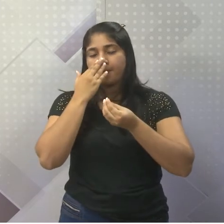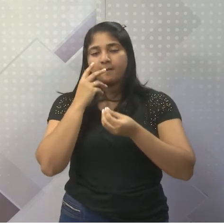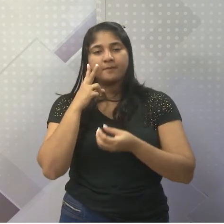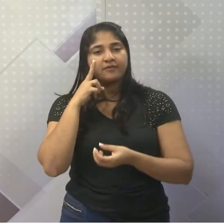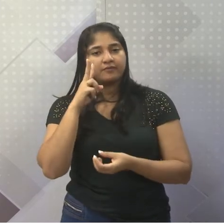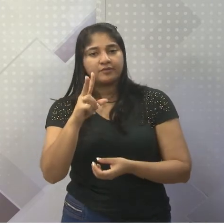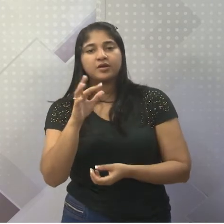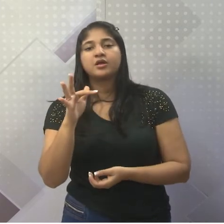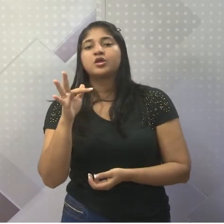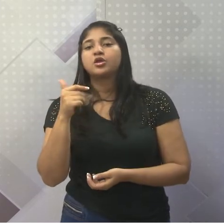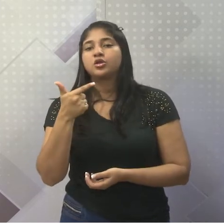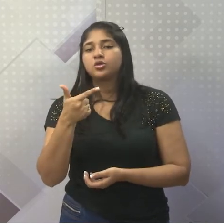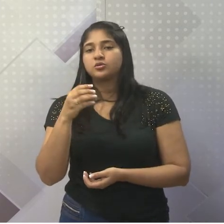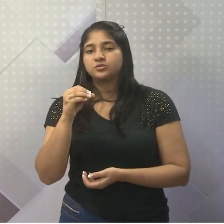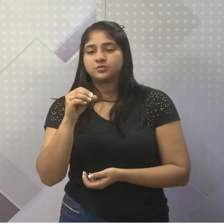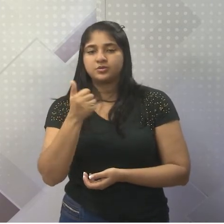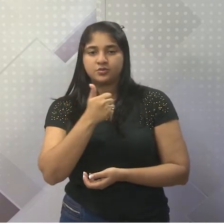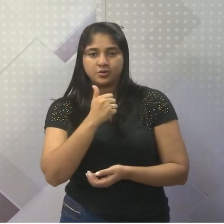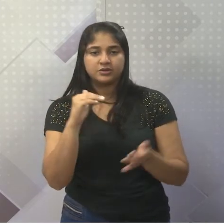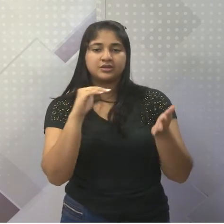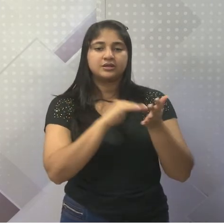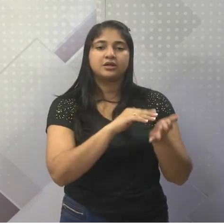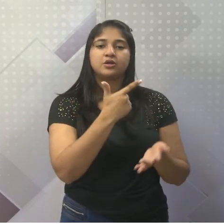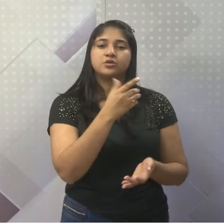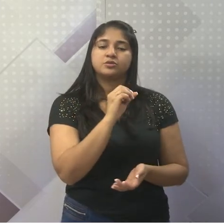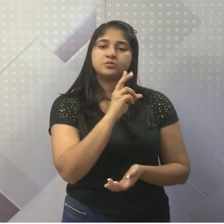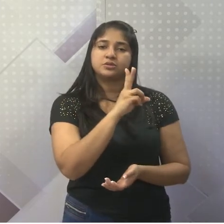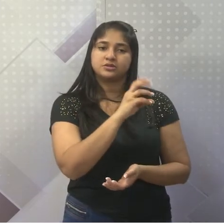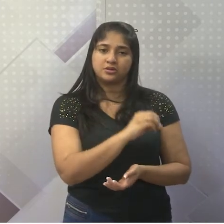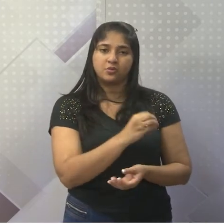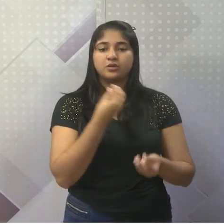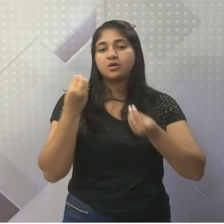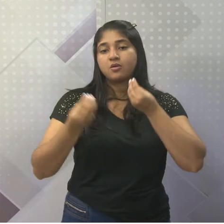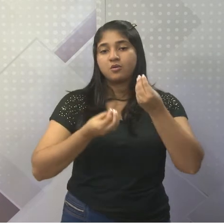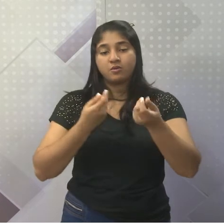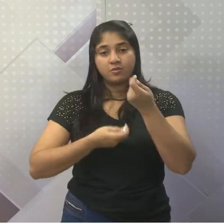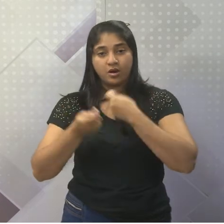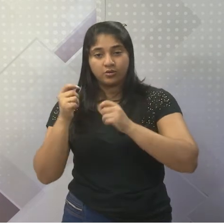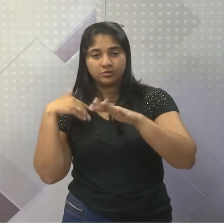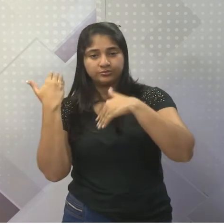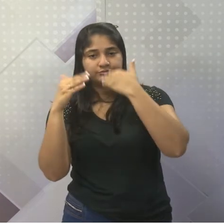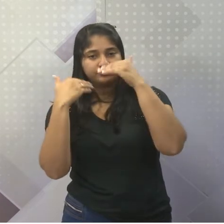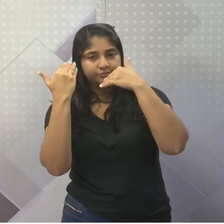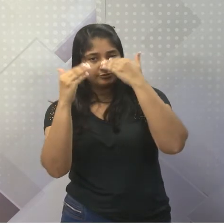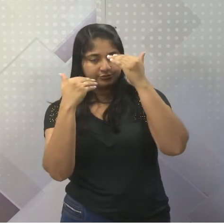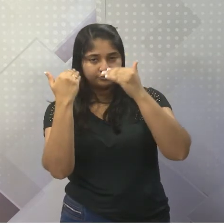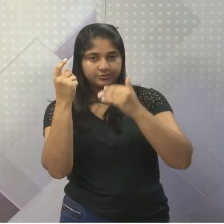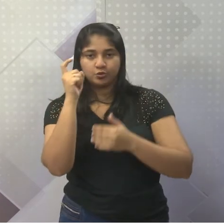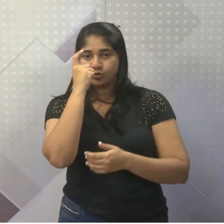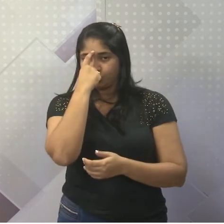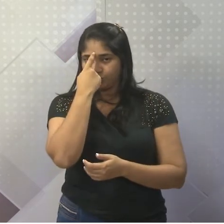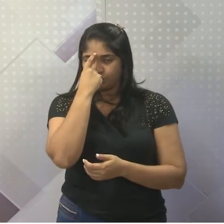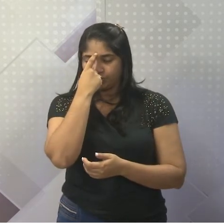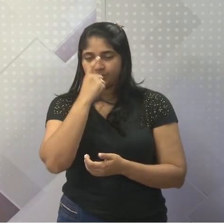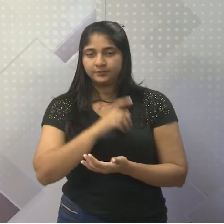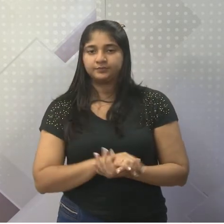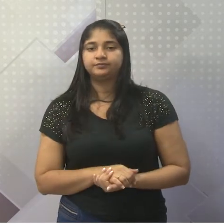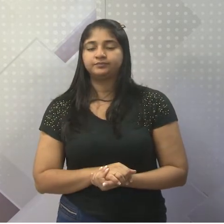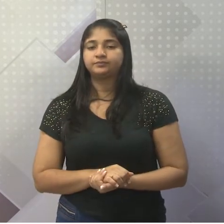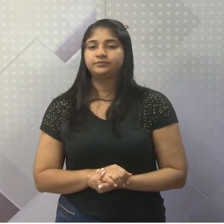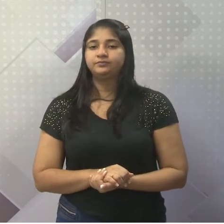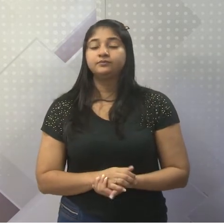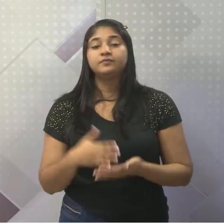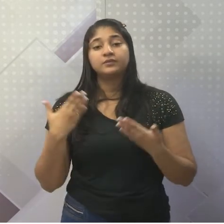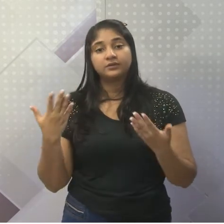até 2050, no que diz respeito ao crescimento da economia indiana. Para você ter ideia, a economia